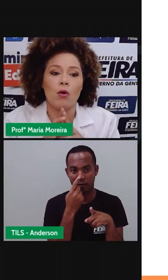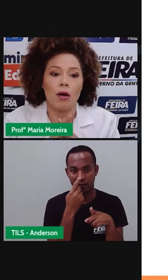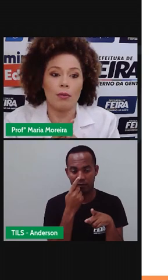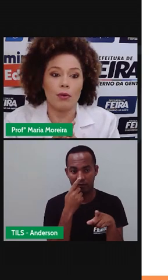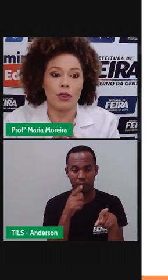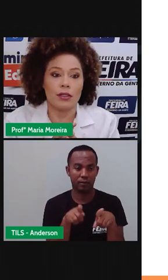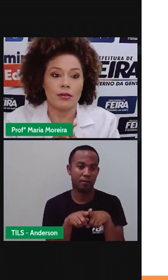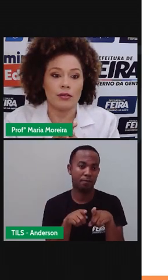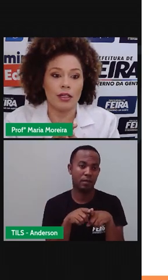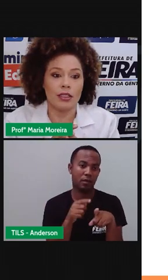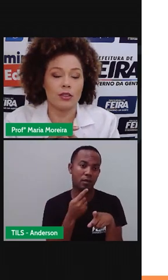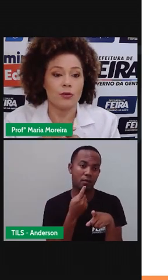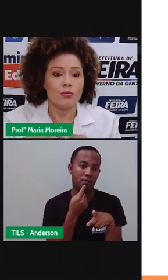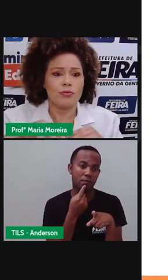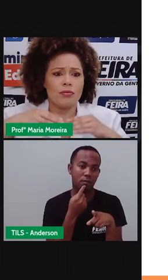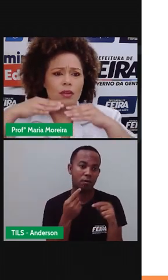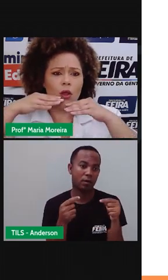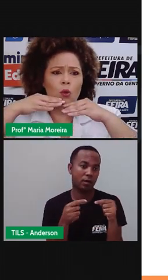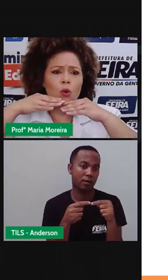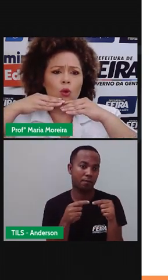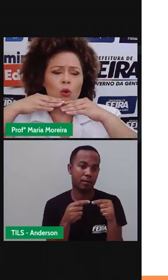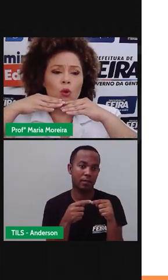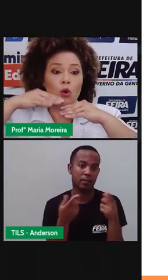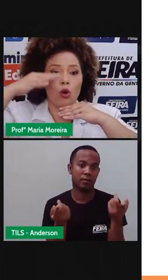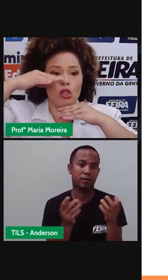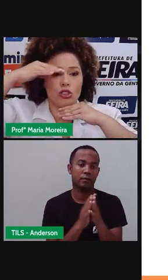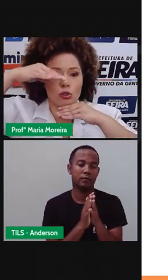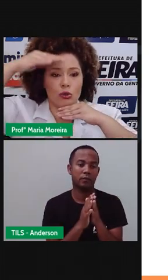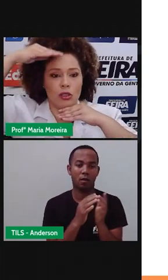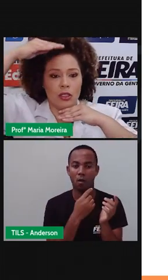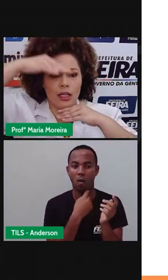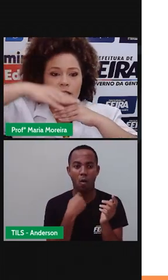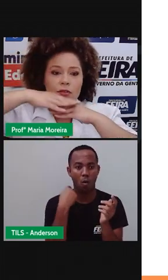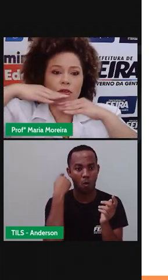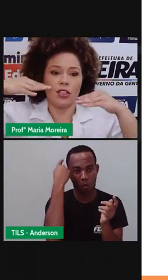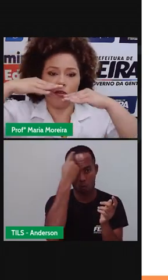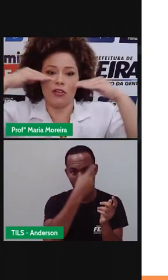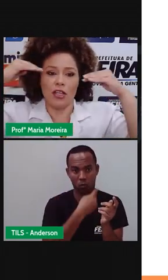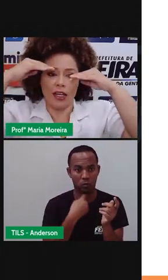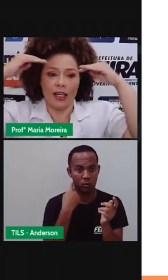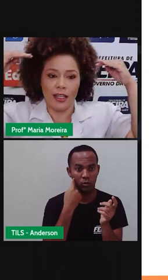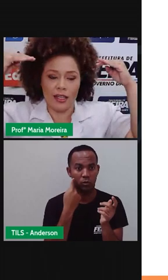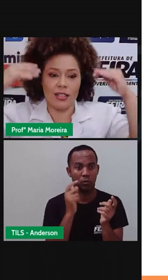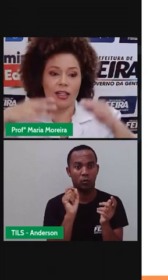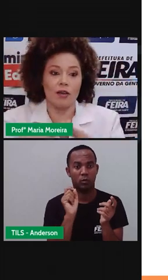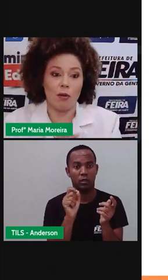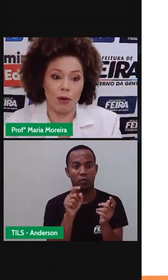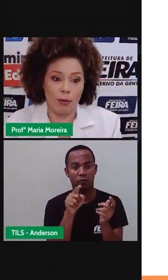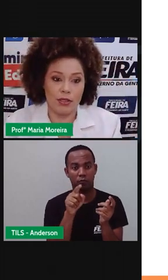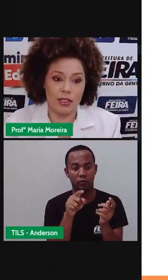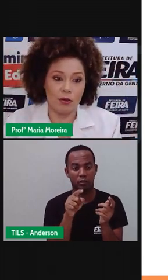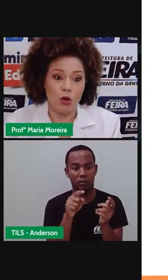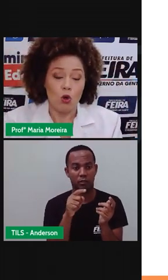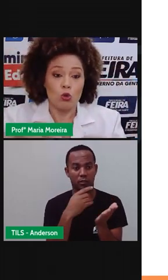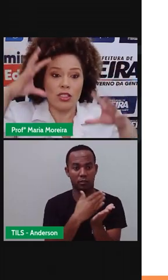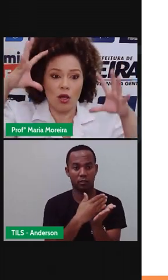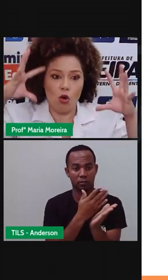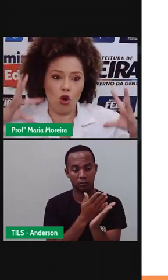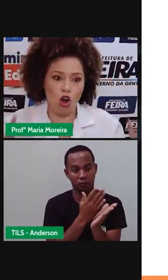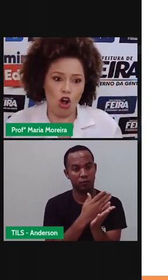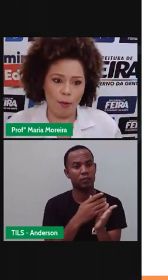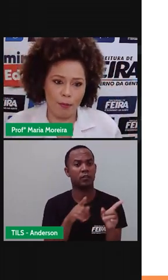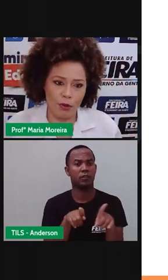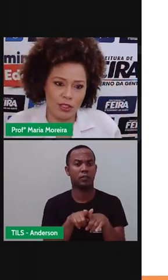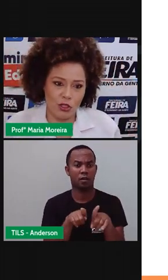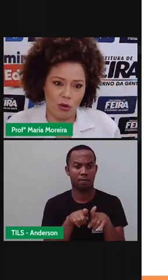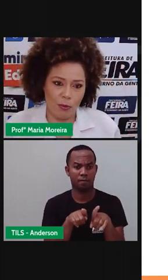com a boca. Não é isso? O rosto, se você dividir ele em linhas, ele tem uma proporção. O seu